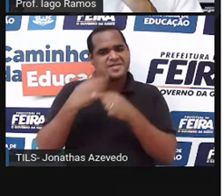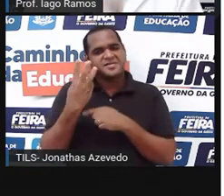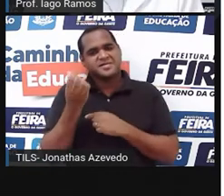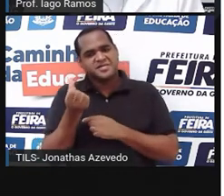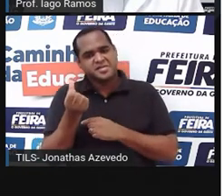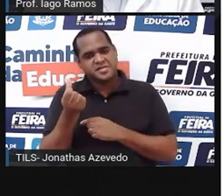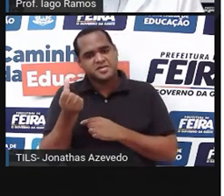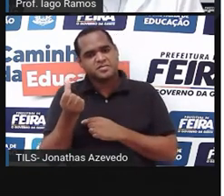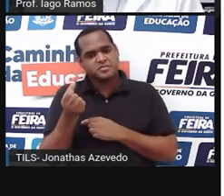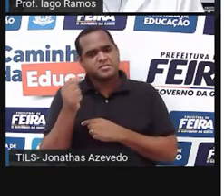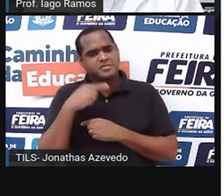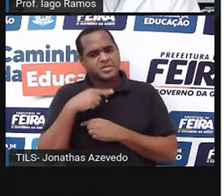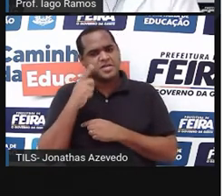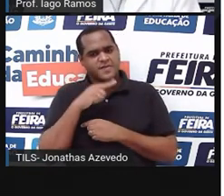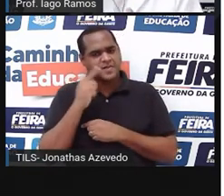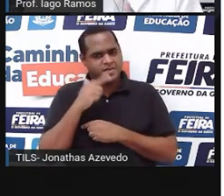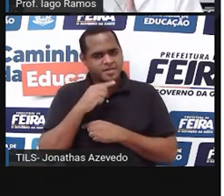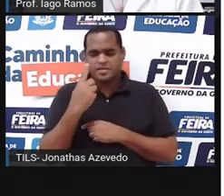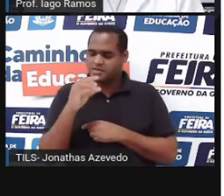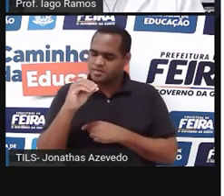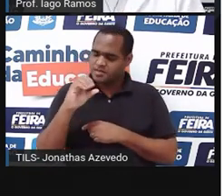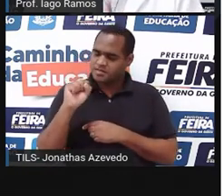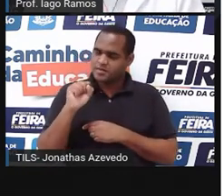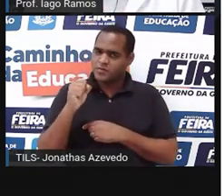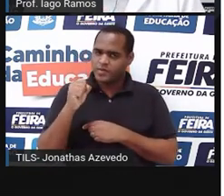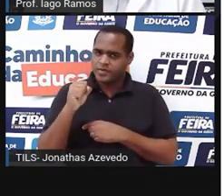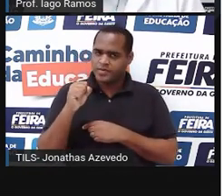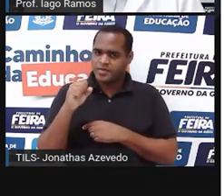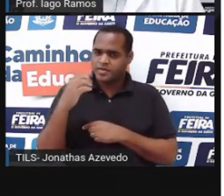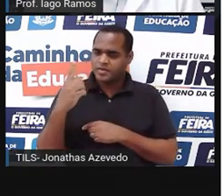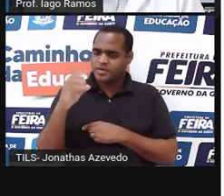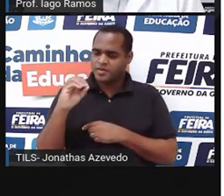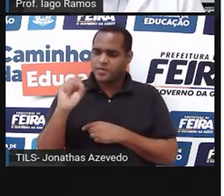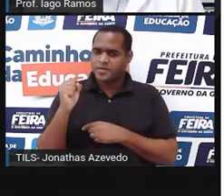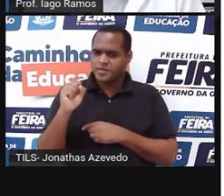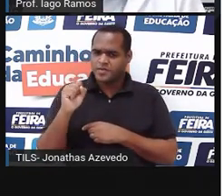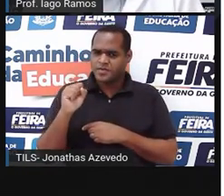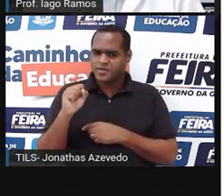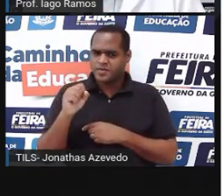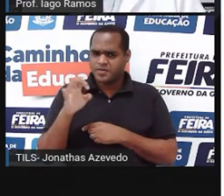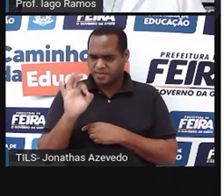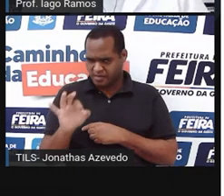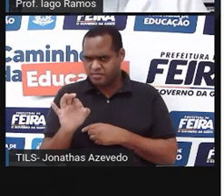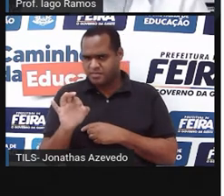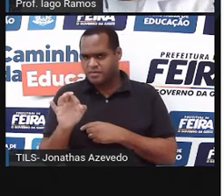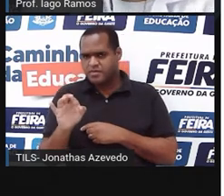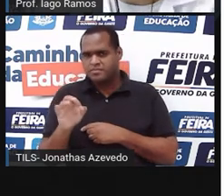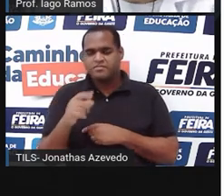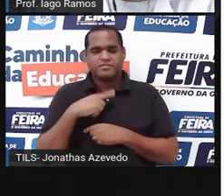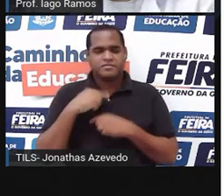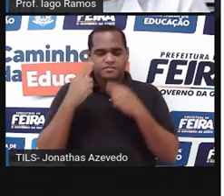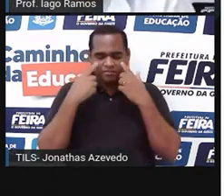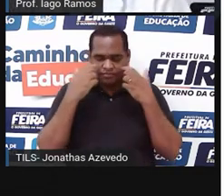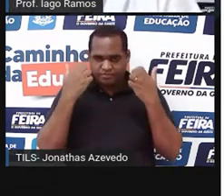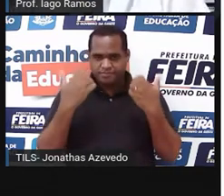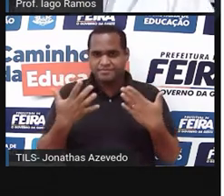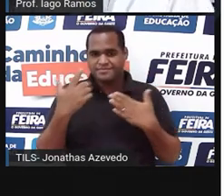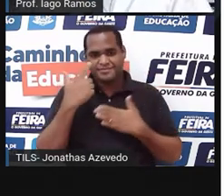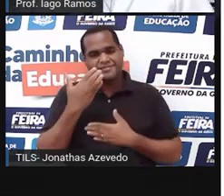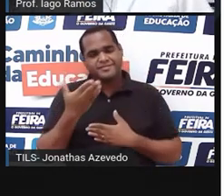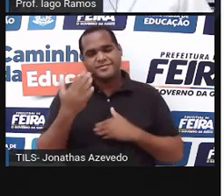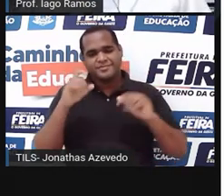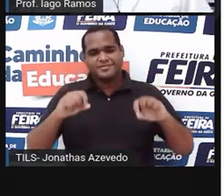ela chegar aos 36 anos, ela vai calçar o número 108? Olha só. Vem aqui comigo na tela.